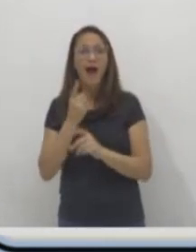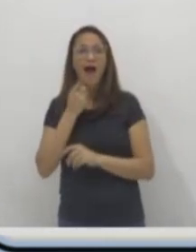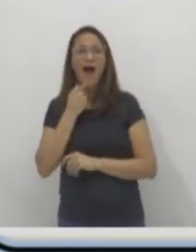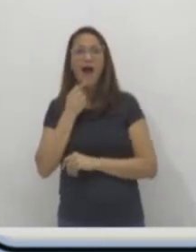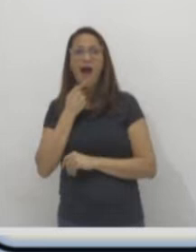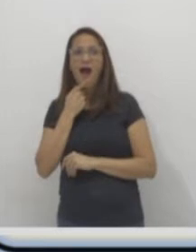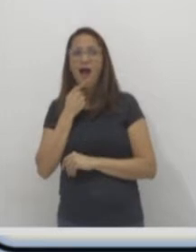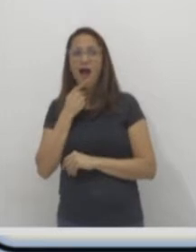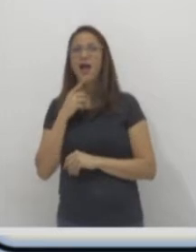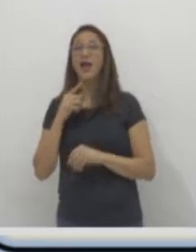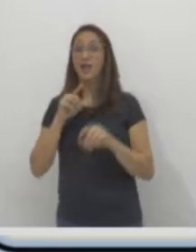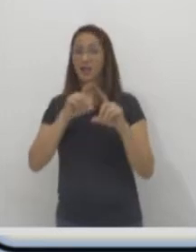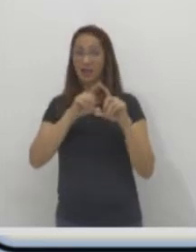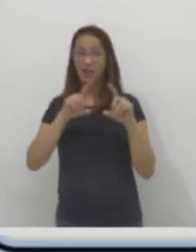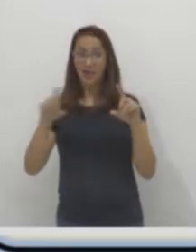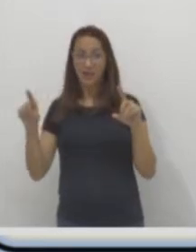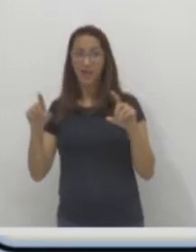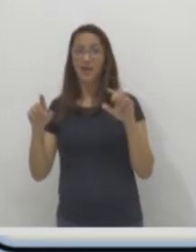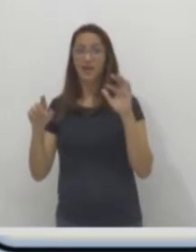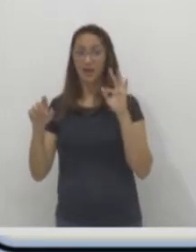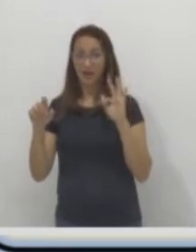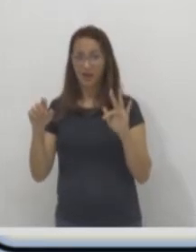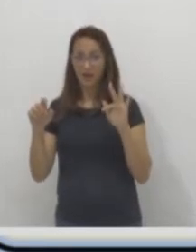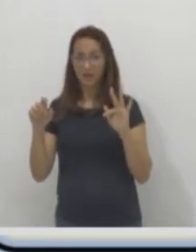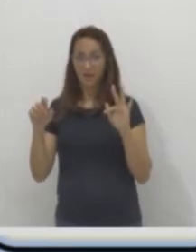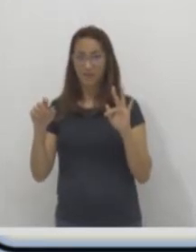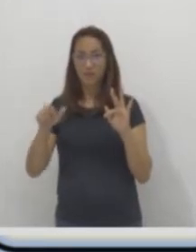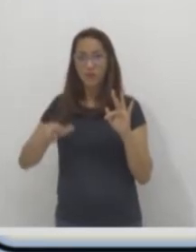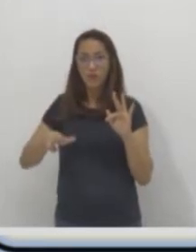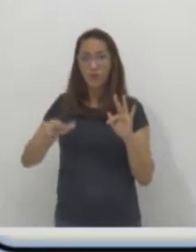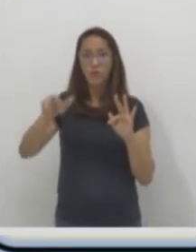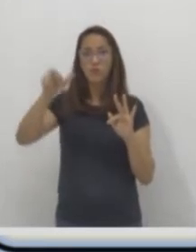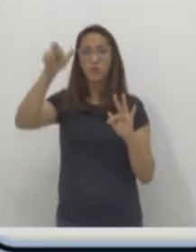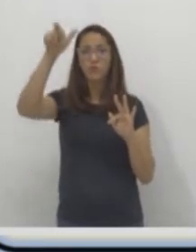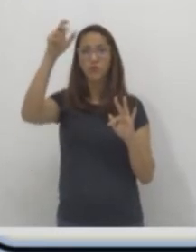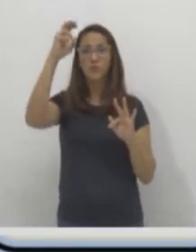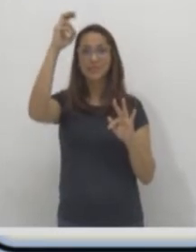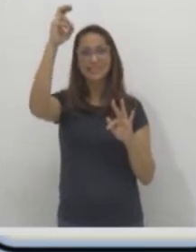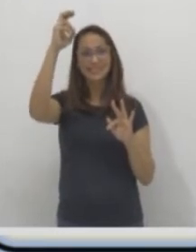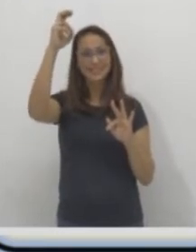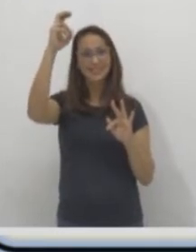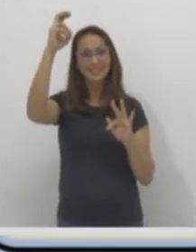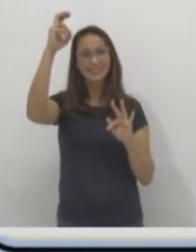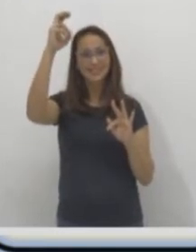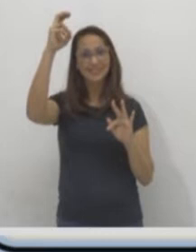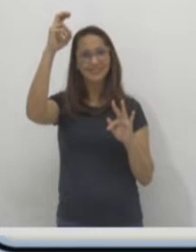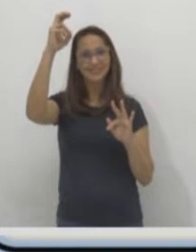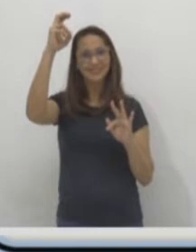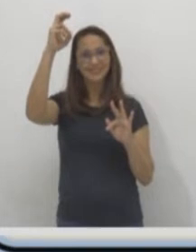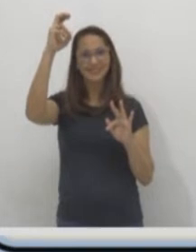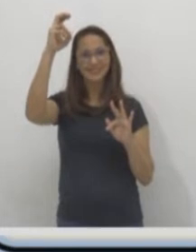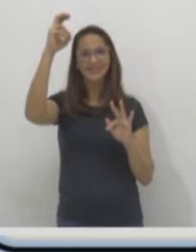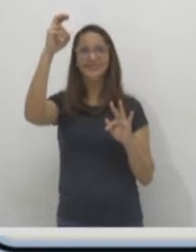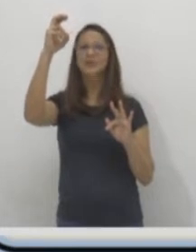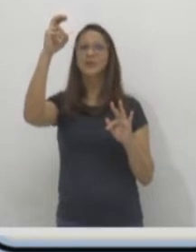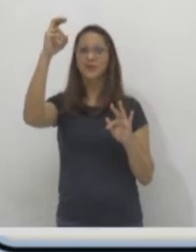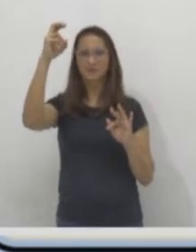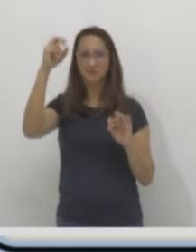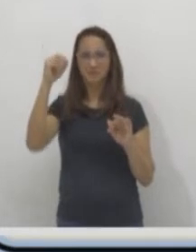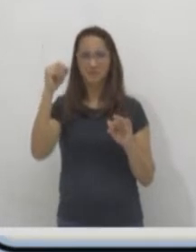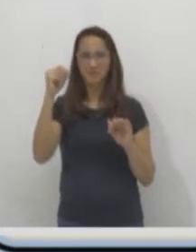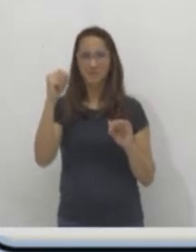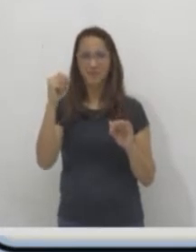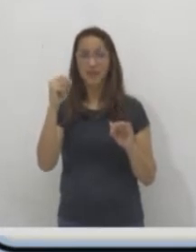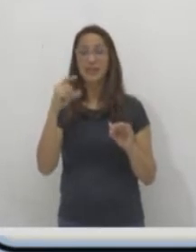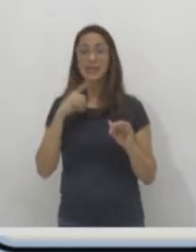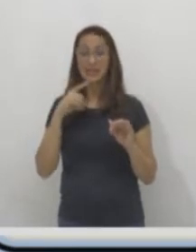coluna 5. A letra B. A letra O está na linha F, na coluna 6. A letra L na